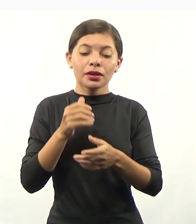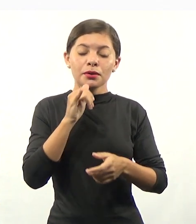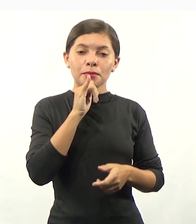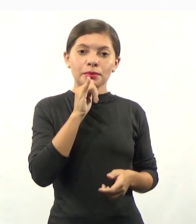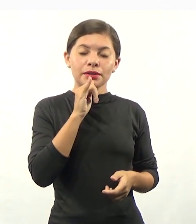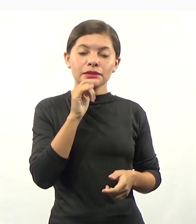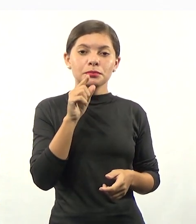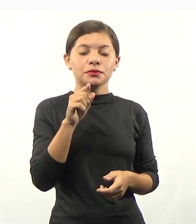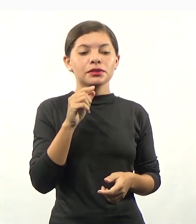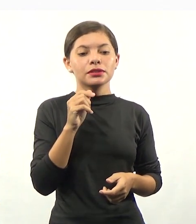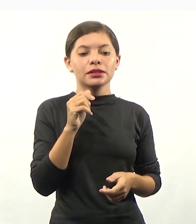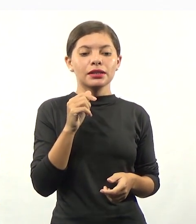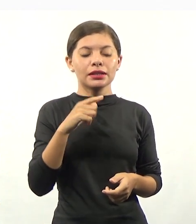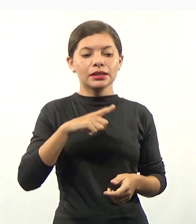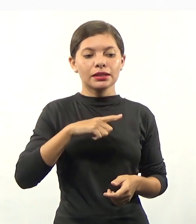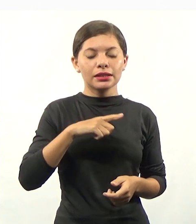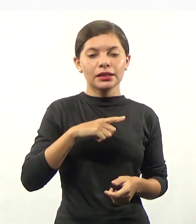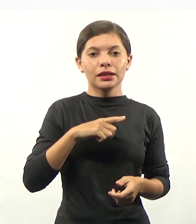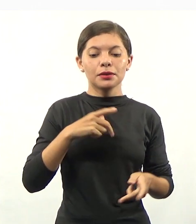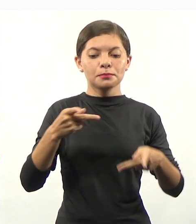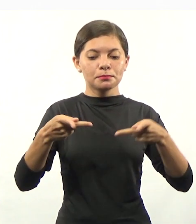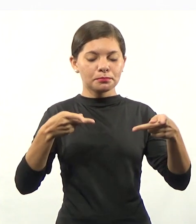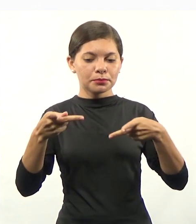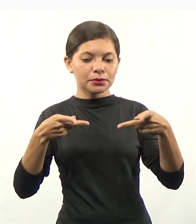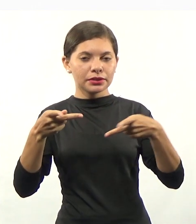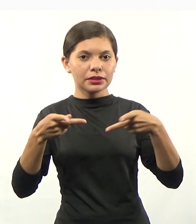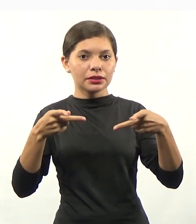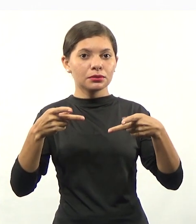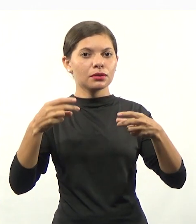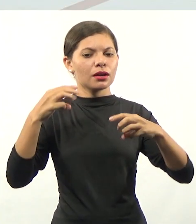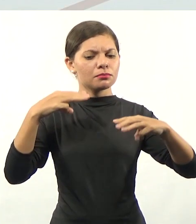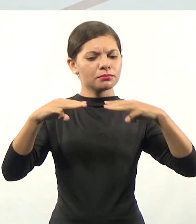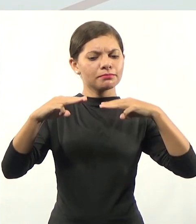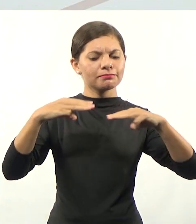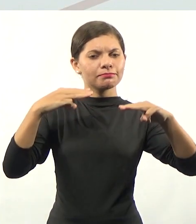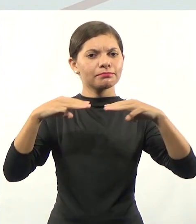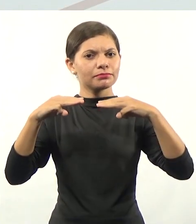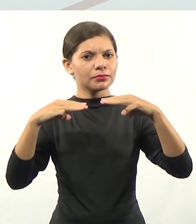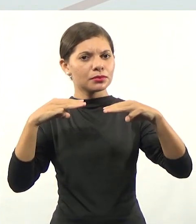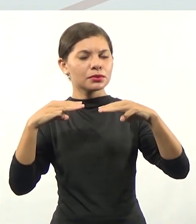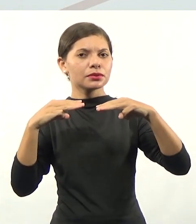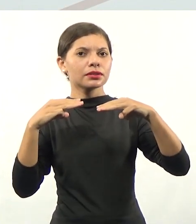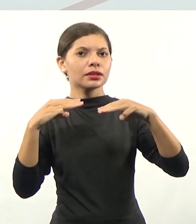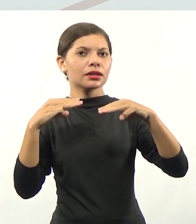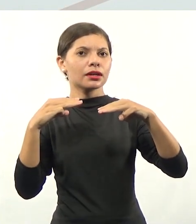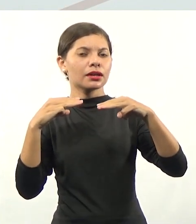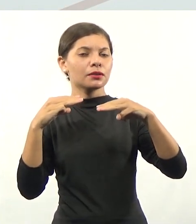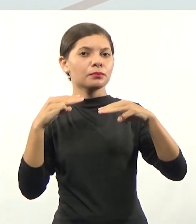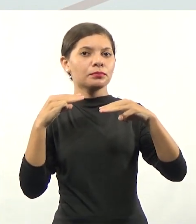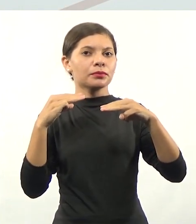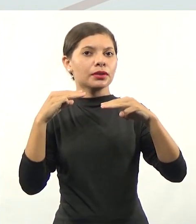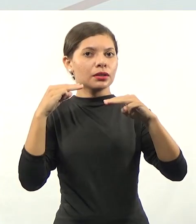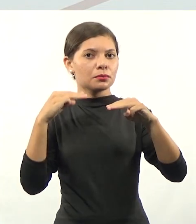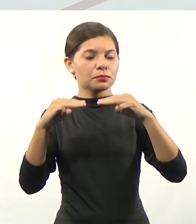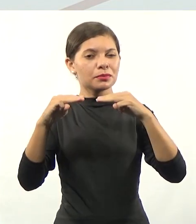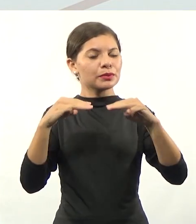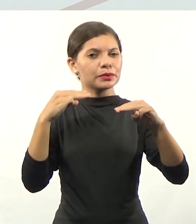obrigatório. Então, digamos que você tenha aí, por exemplo, projeto de música, um programa de levar